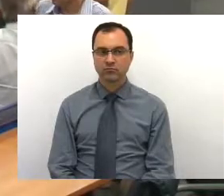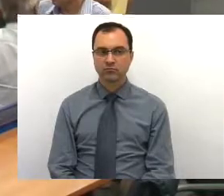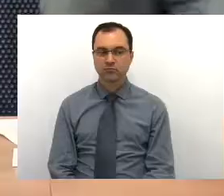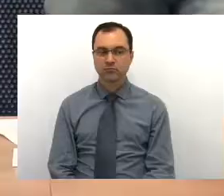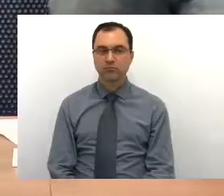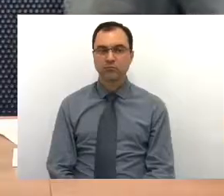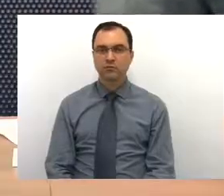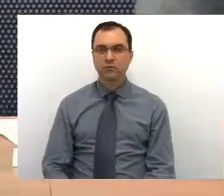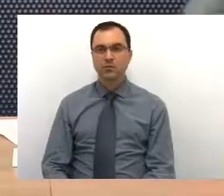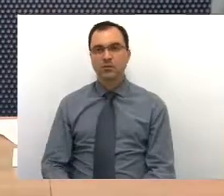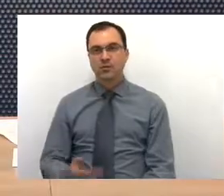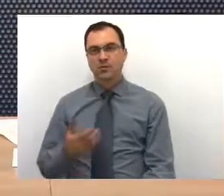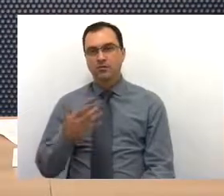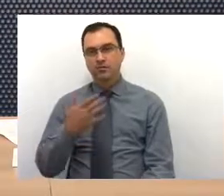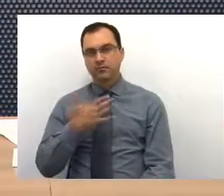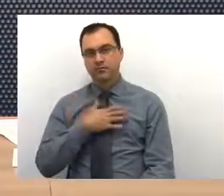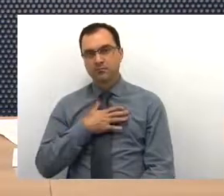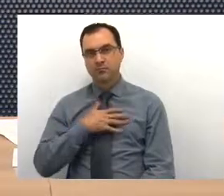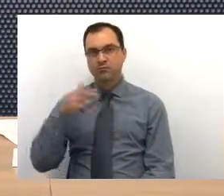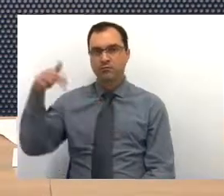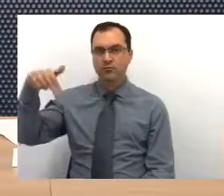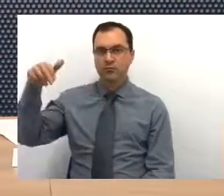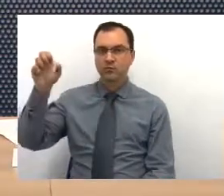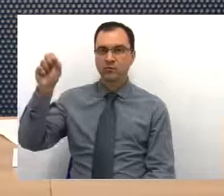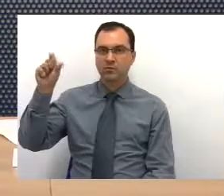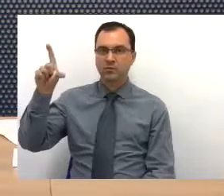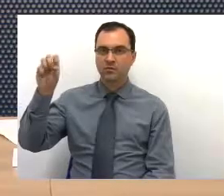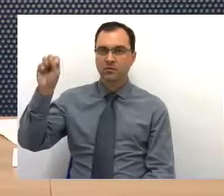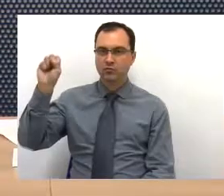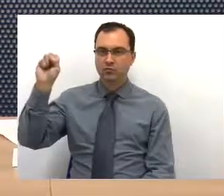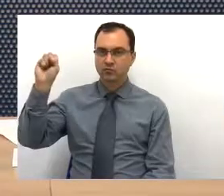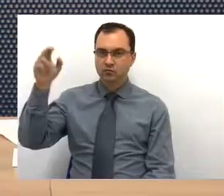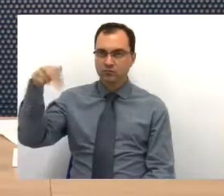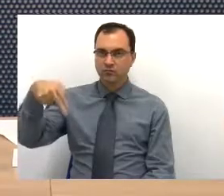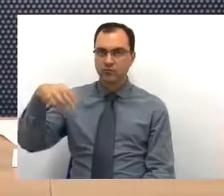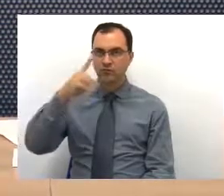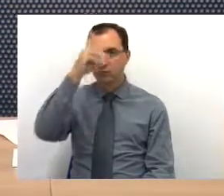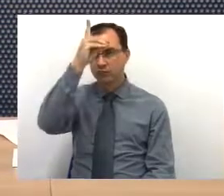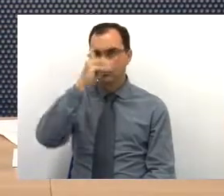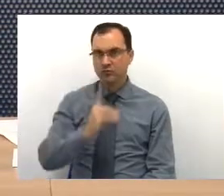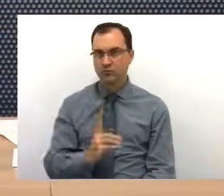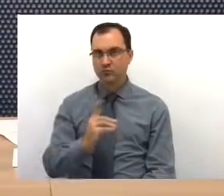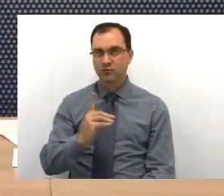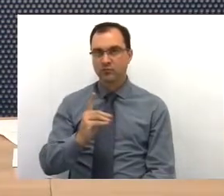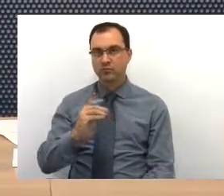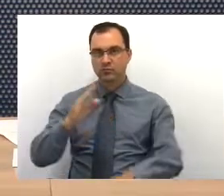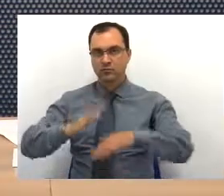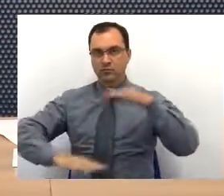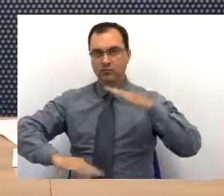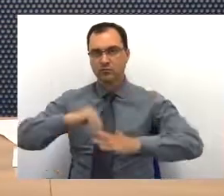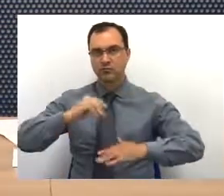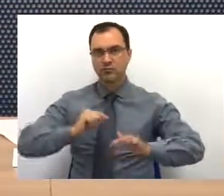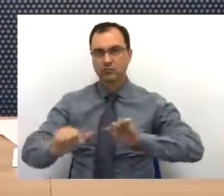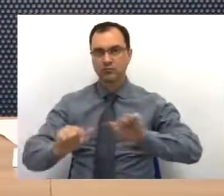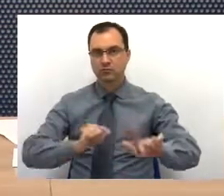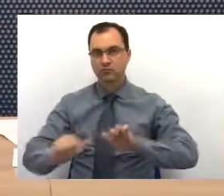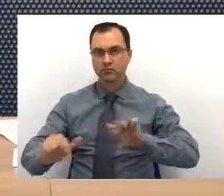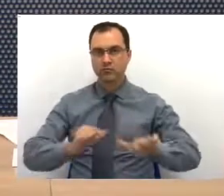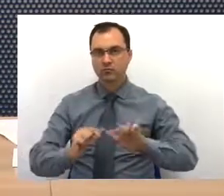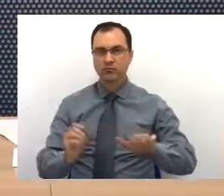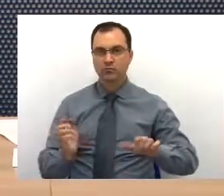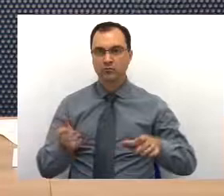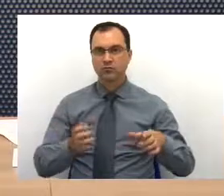Compõe também o senhor Nelson, diretor em exercício do Departamento